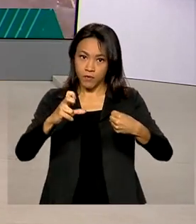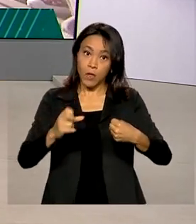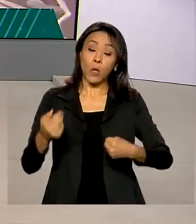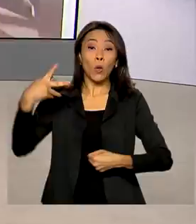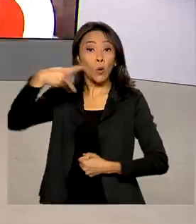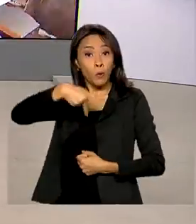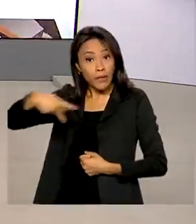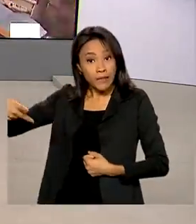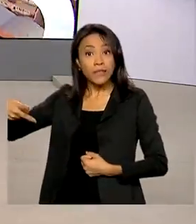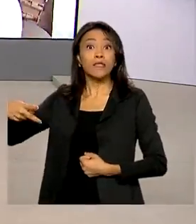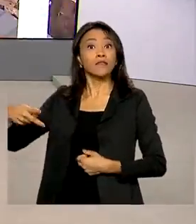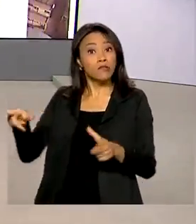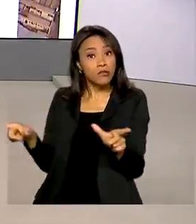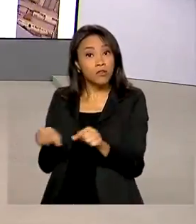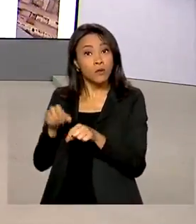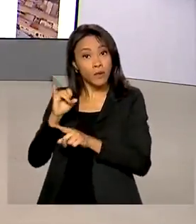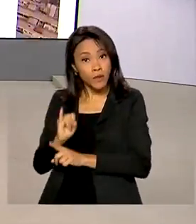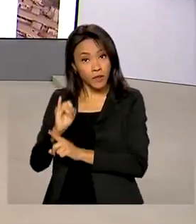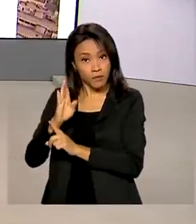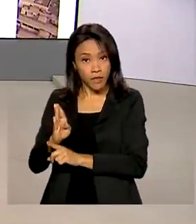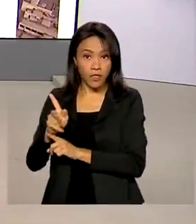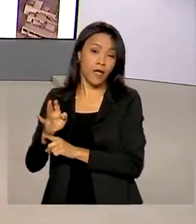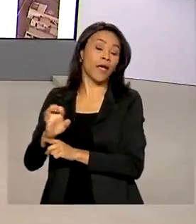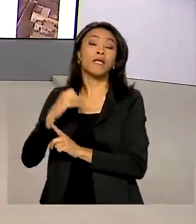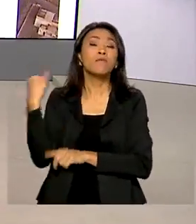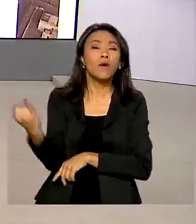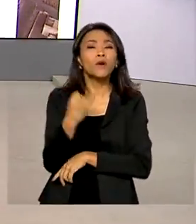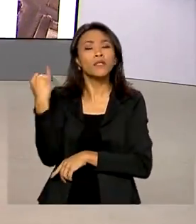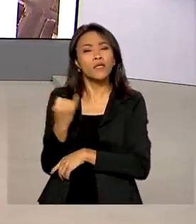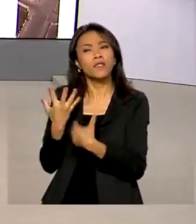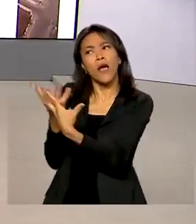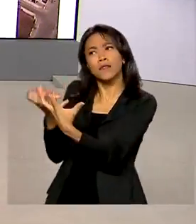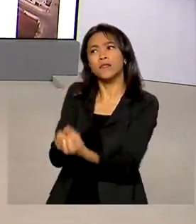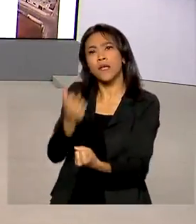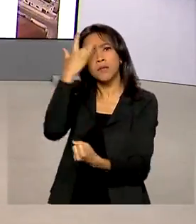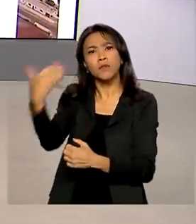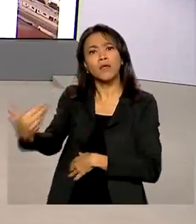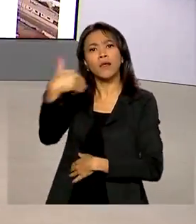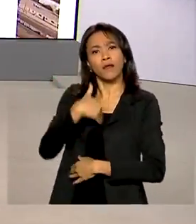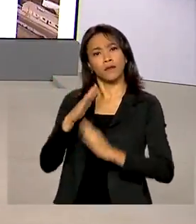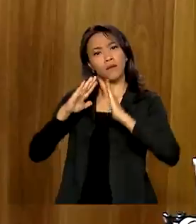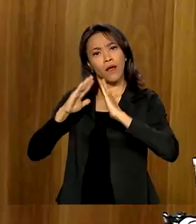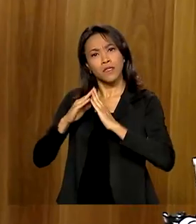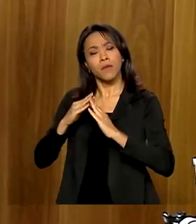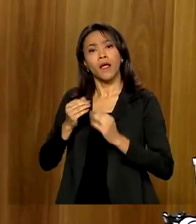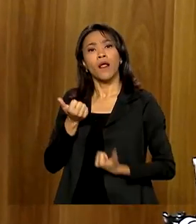falou sobre a importância de receber o recenseador e colaborar com a coleta de dados.